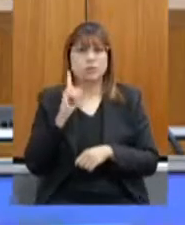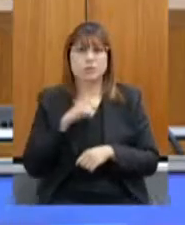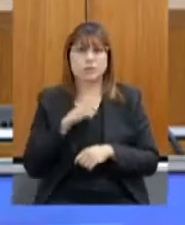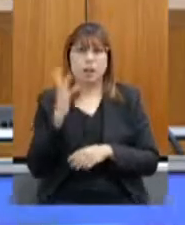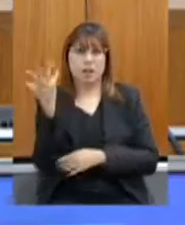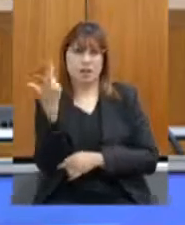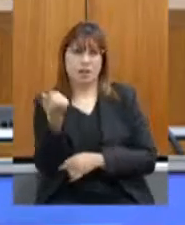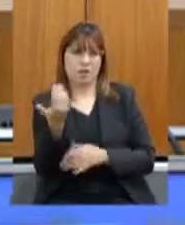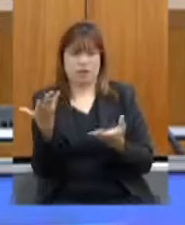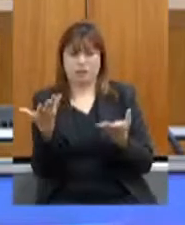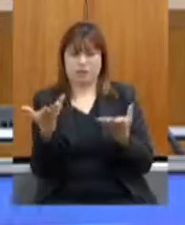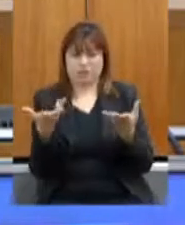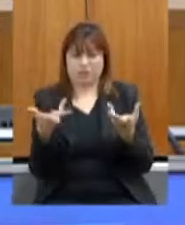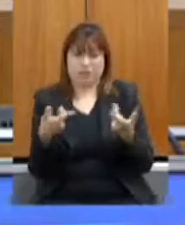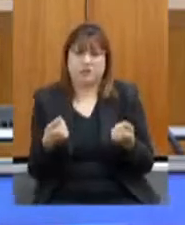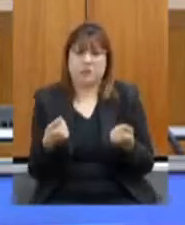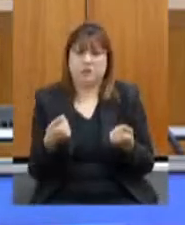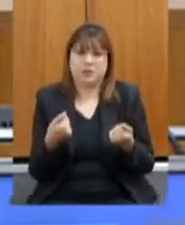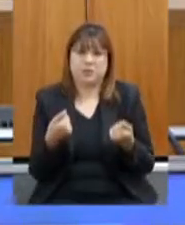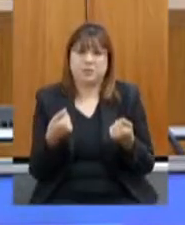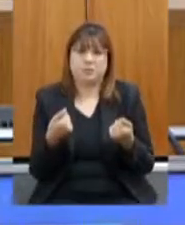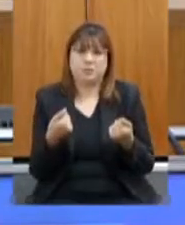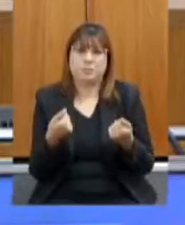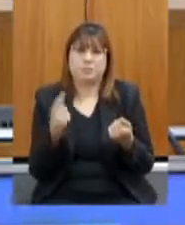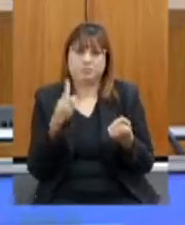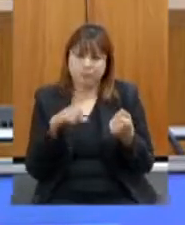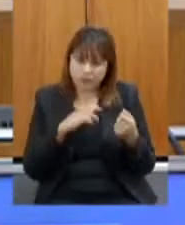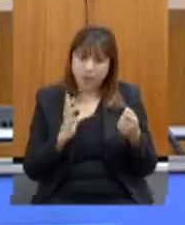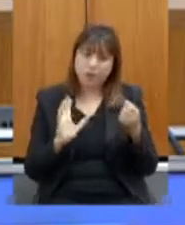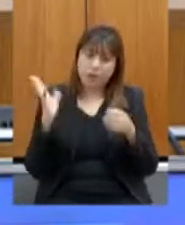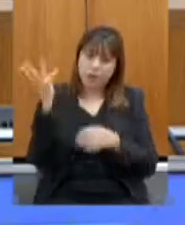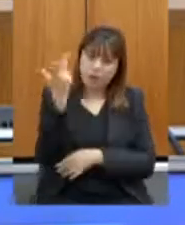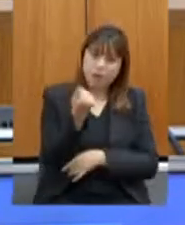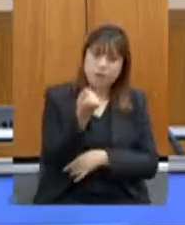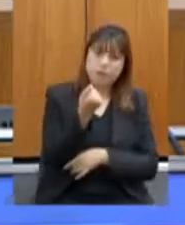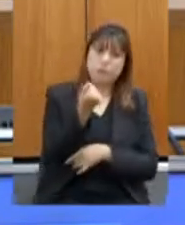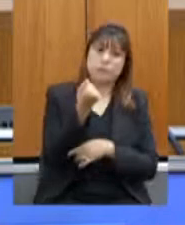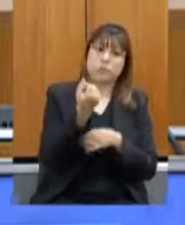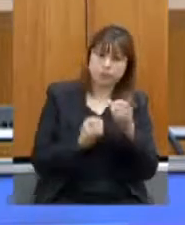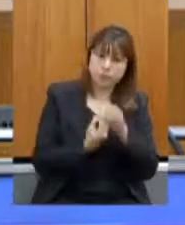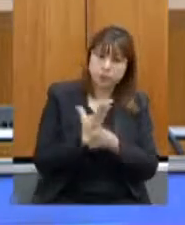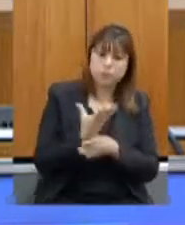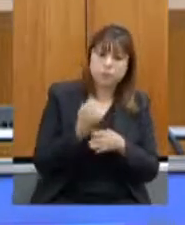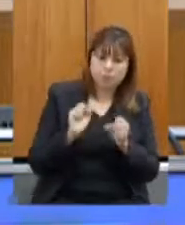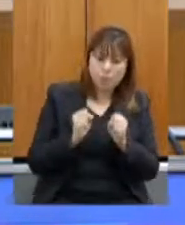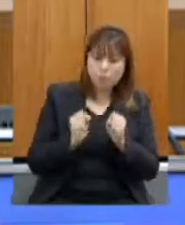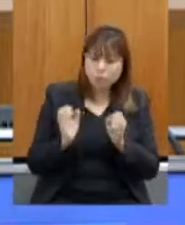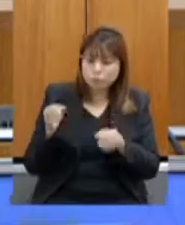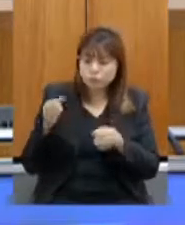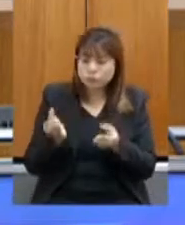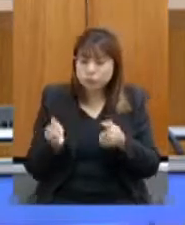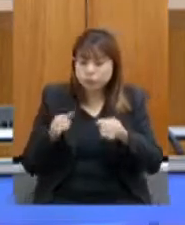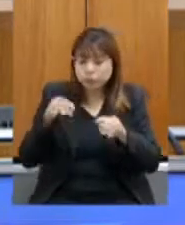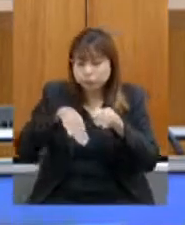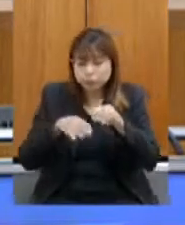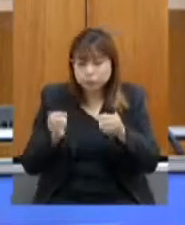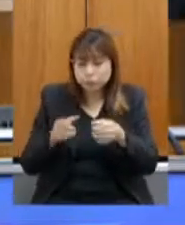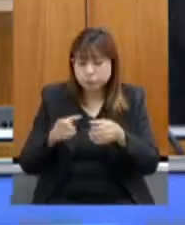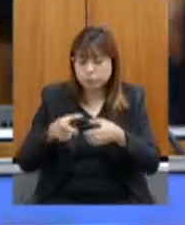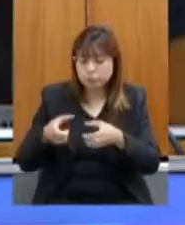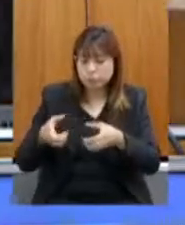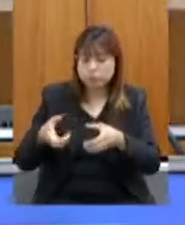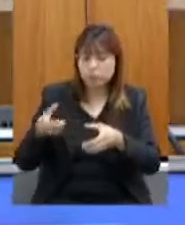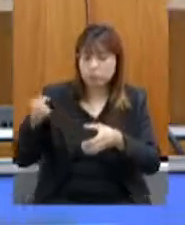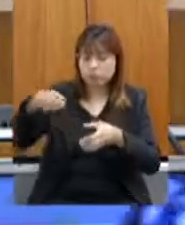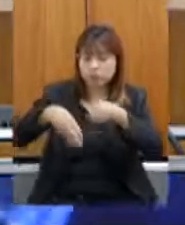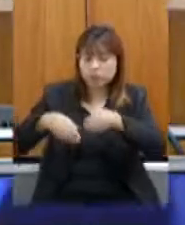nosso estado por quê? sendo que as árvores nascem crescem e morrem podem ser plantadas replantadas cuidadas multiplicadas